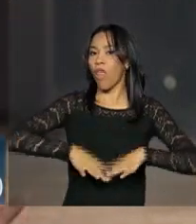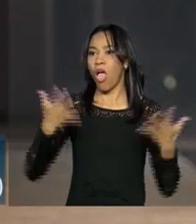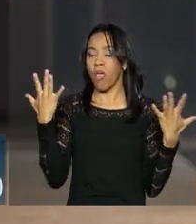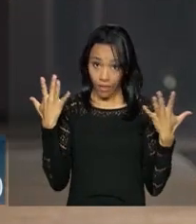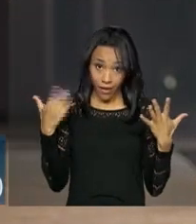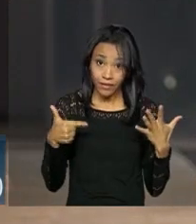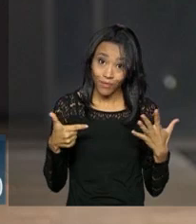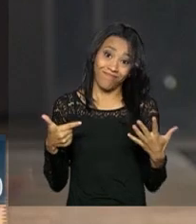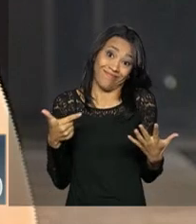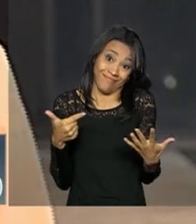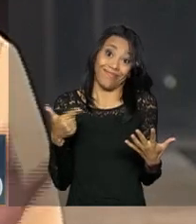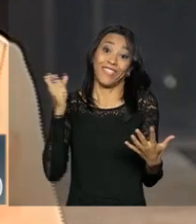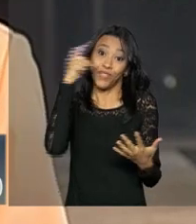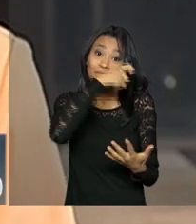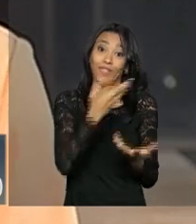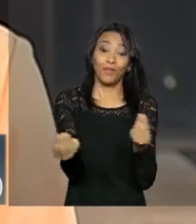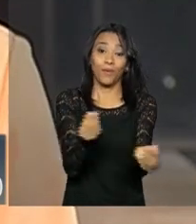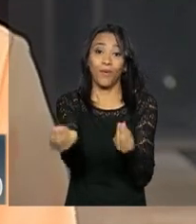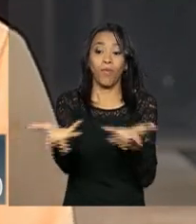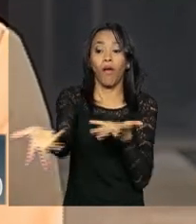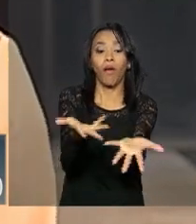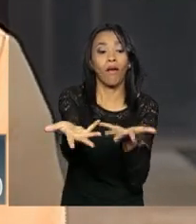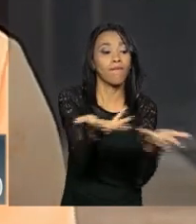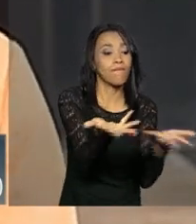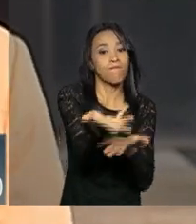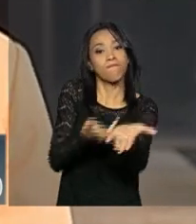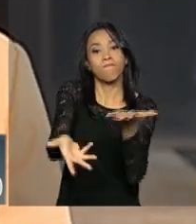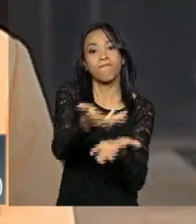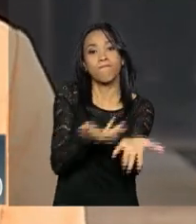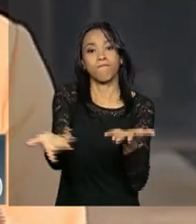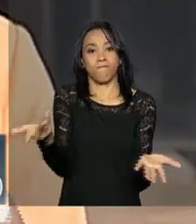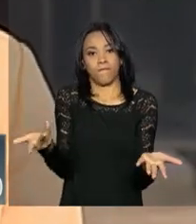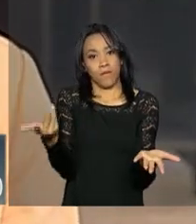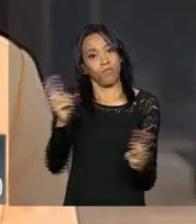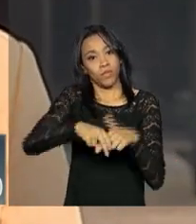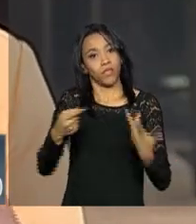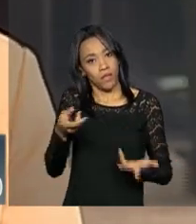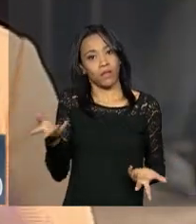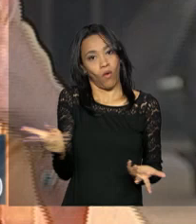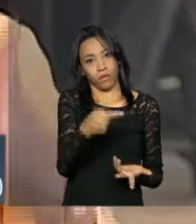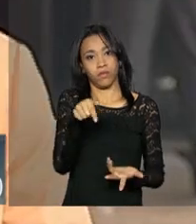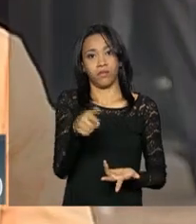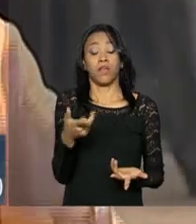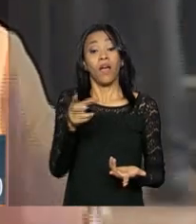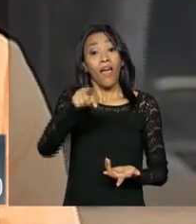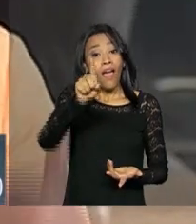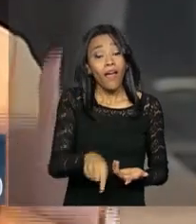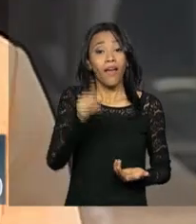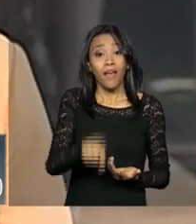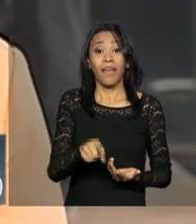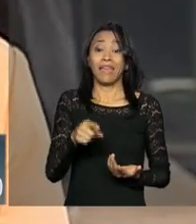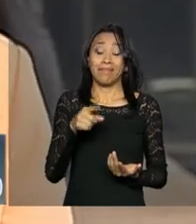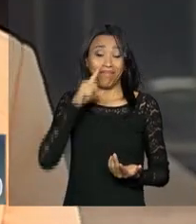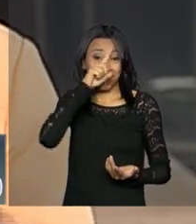desrespeita o próprio jogo democrático. É isso que está em questão. É por isso que é extremamente